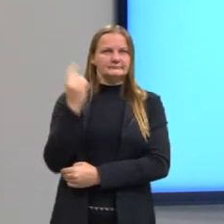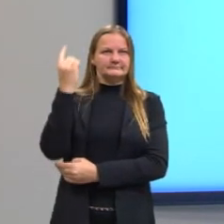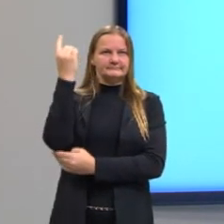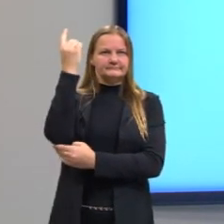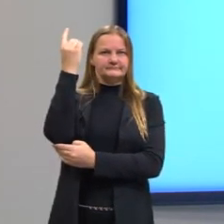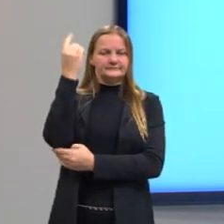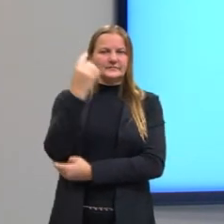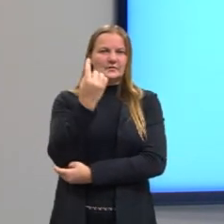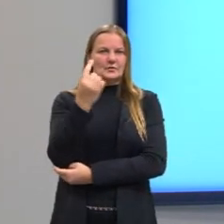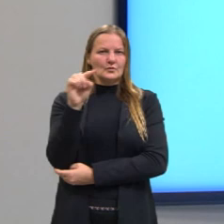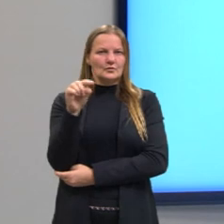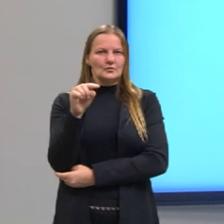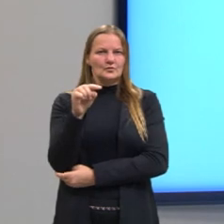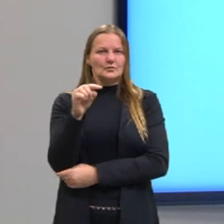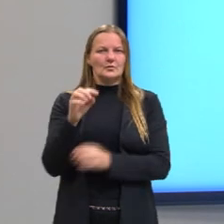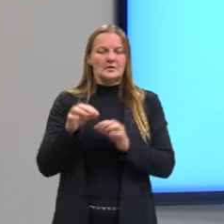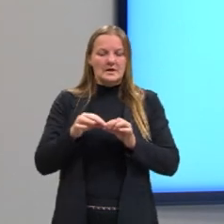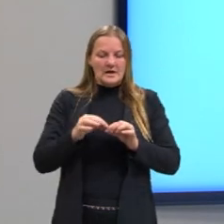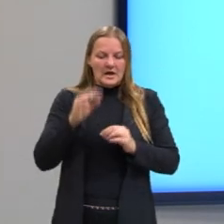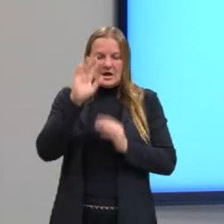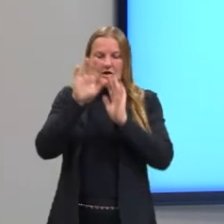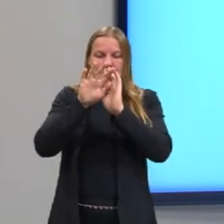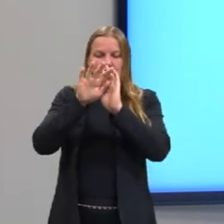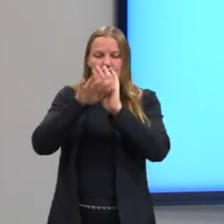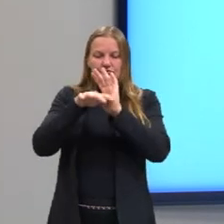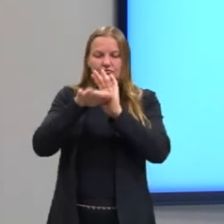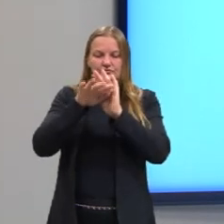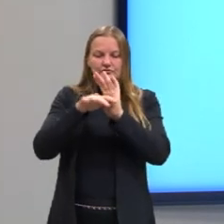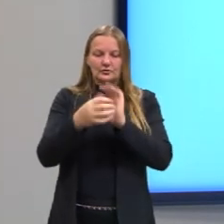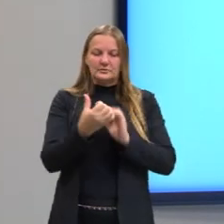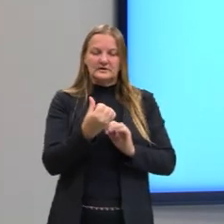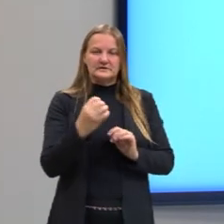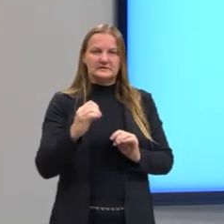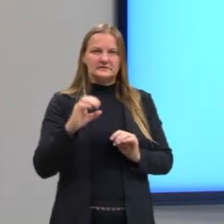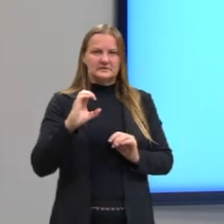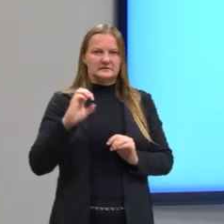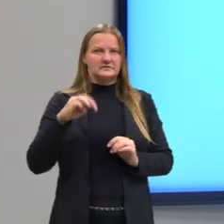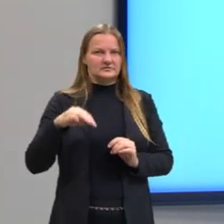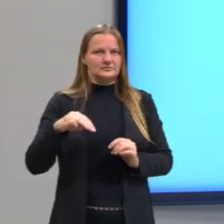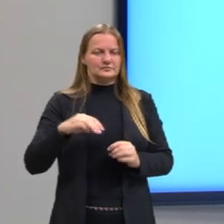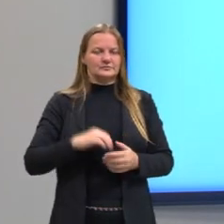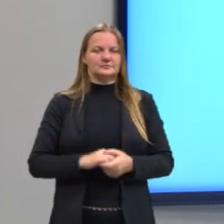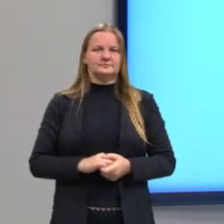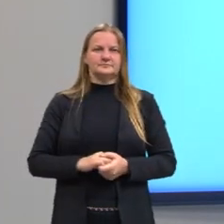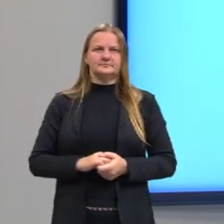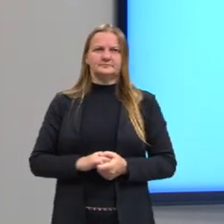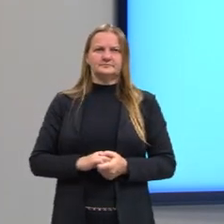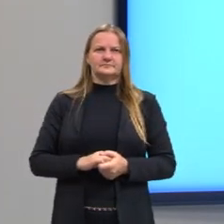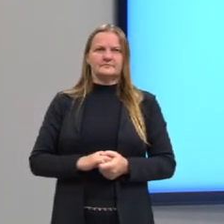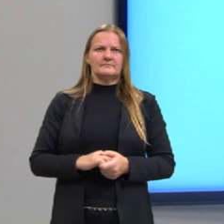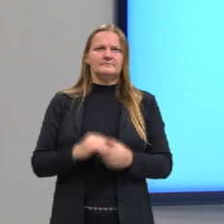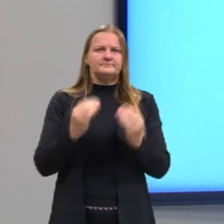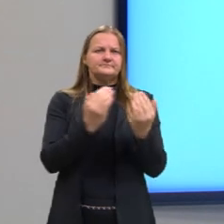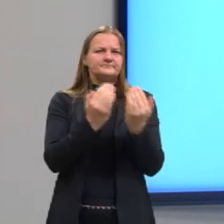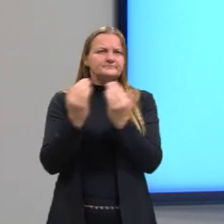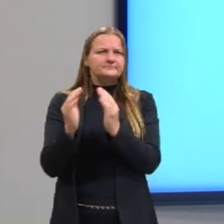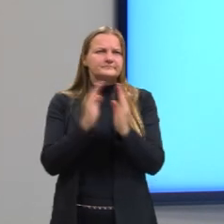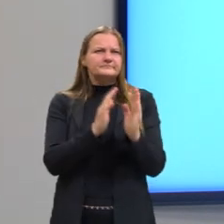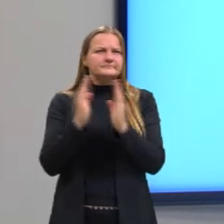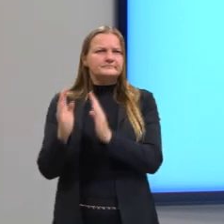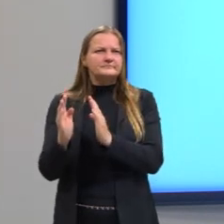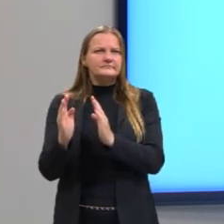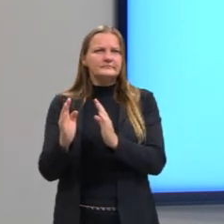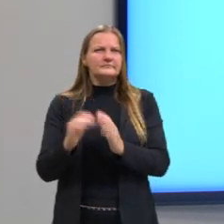60cm. Então, a altura dela é 1,80m e a sombra 60cm. Aqui, o eu